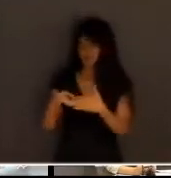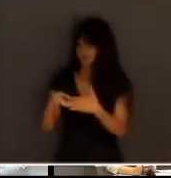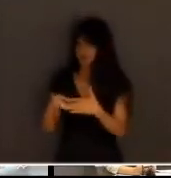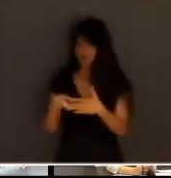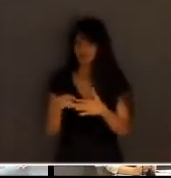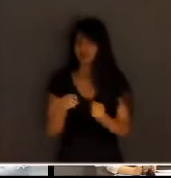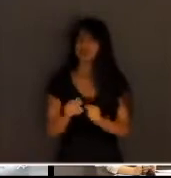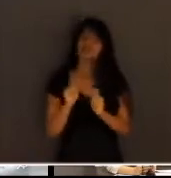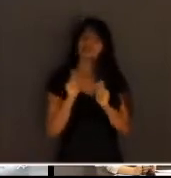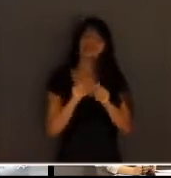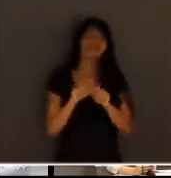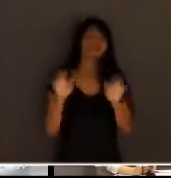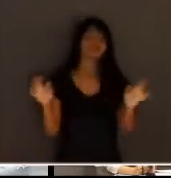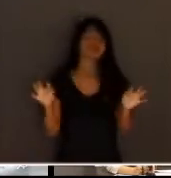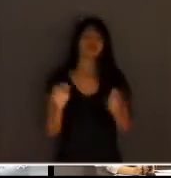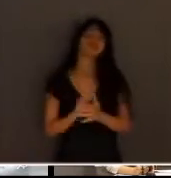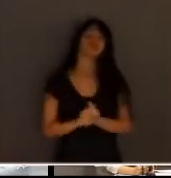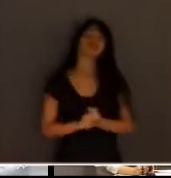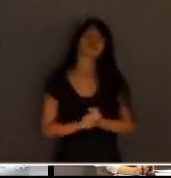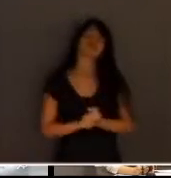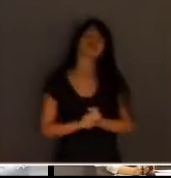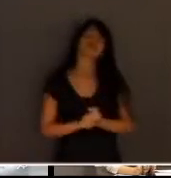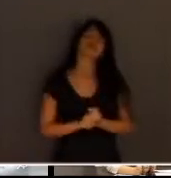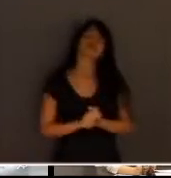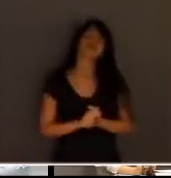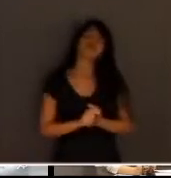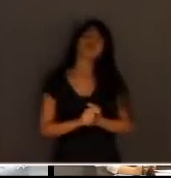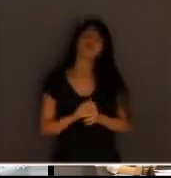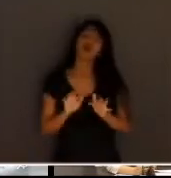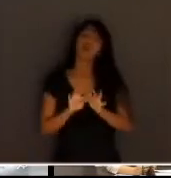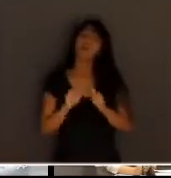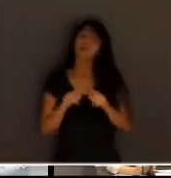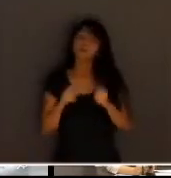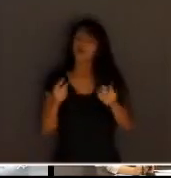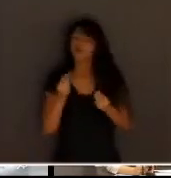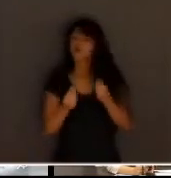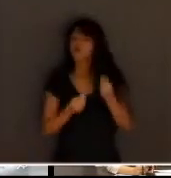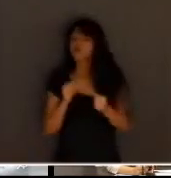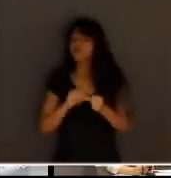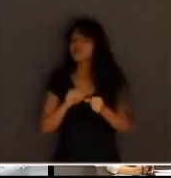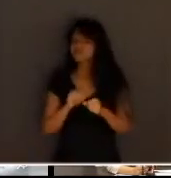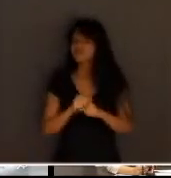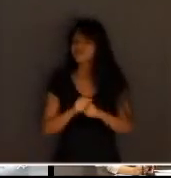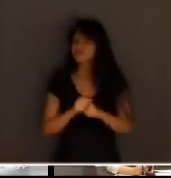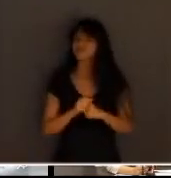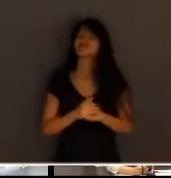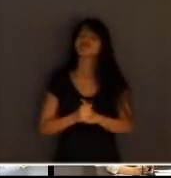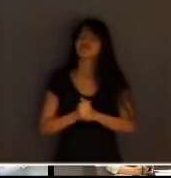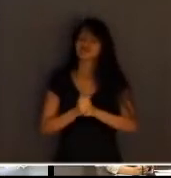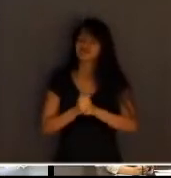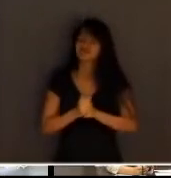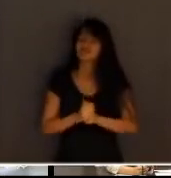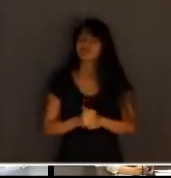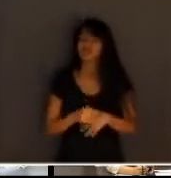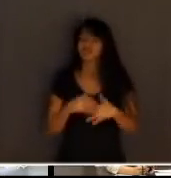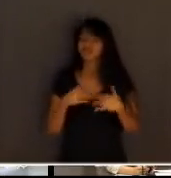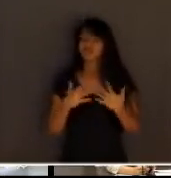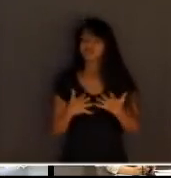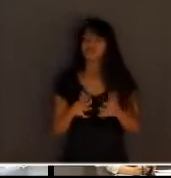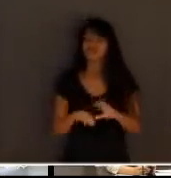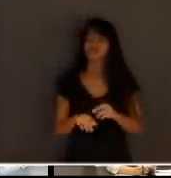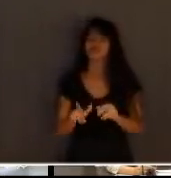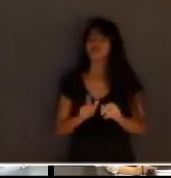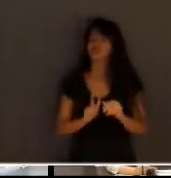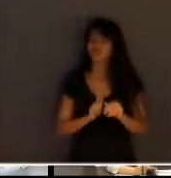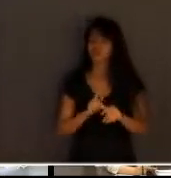possível. Mas como fazer isso para 25? Pelo menos. Como faz isso, César? Não tem como fazer, Marcelo. Então, temos